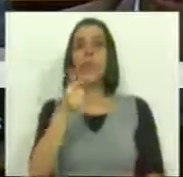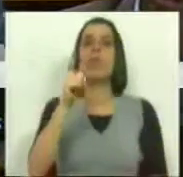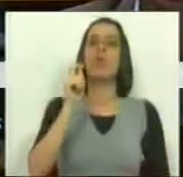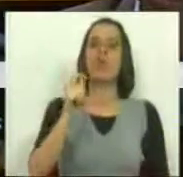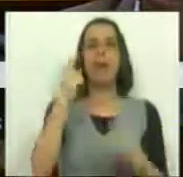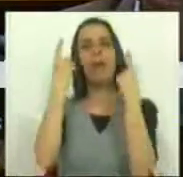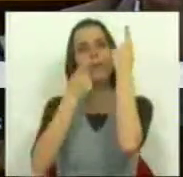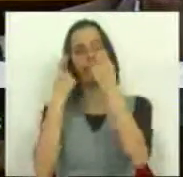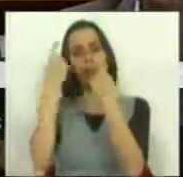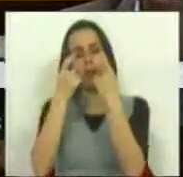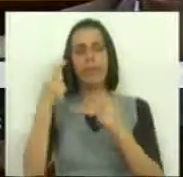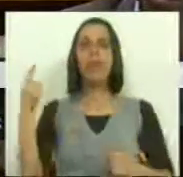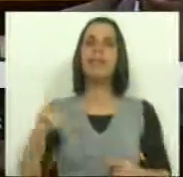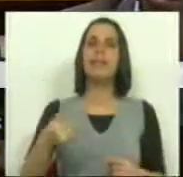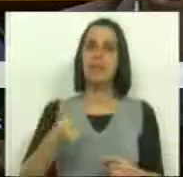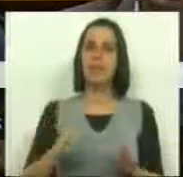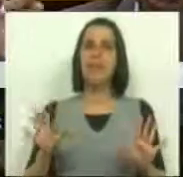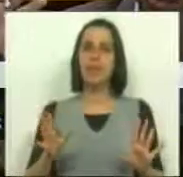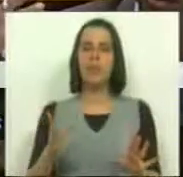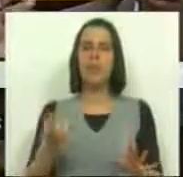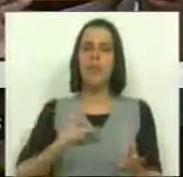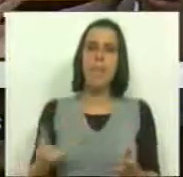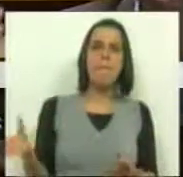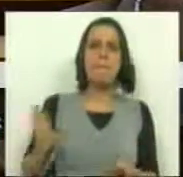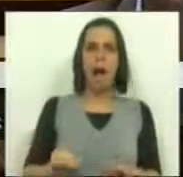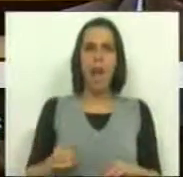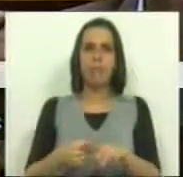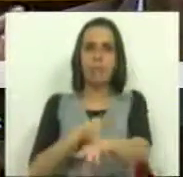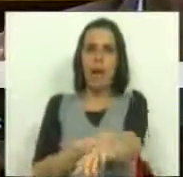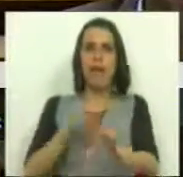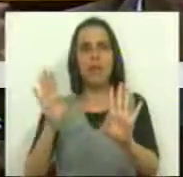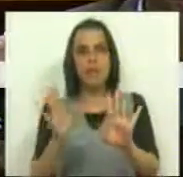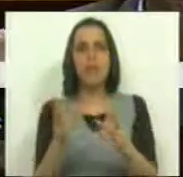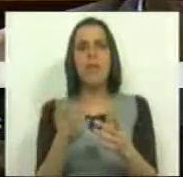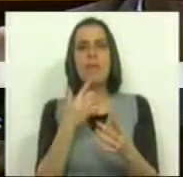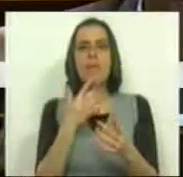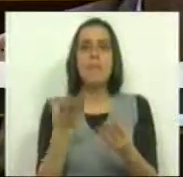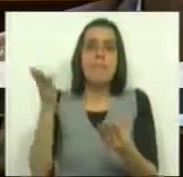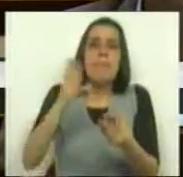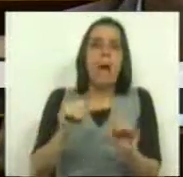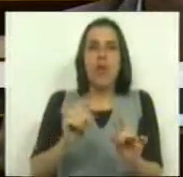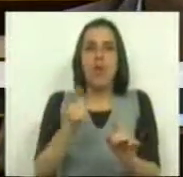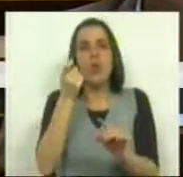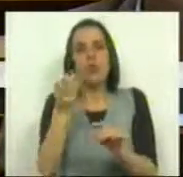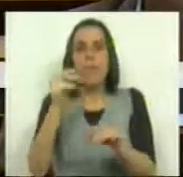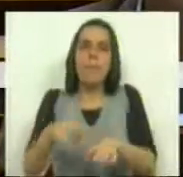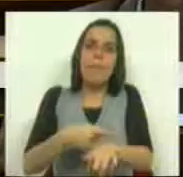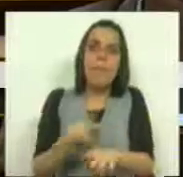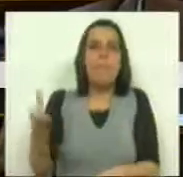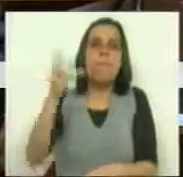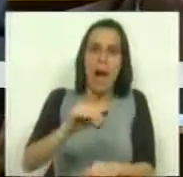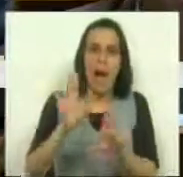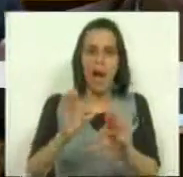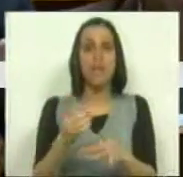Bloco de Esquerda pensa que devíamos ir um pouco mais longe. Eu nem digo muito mais longe, eu digo um pouco mais